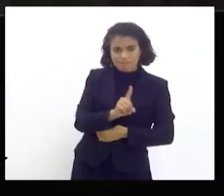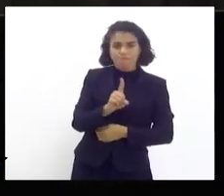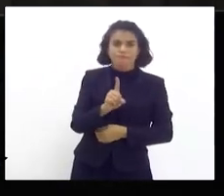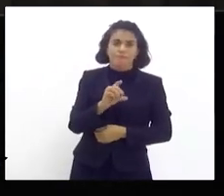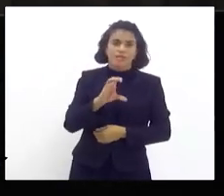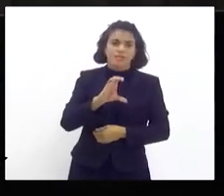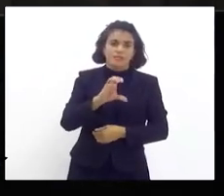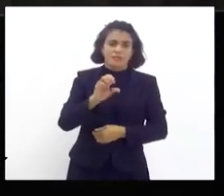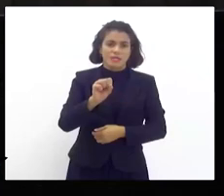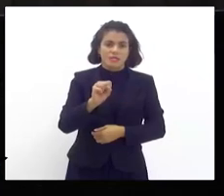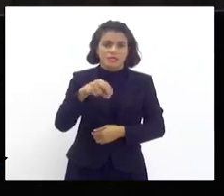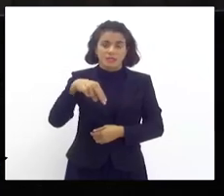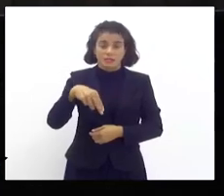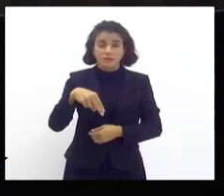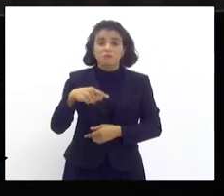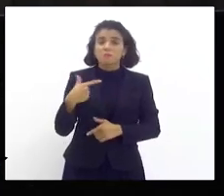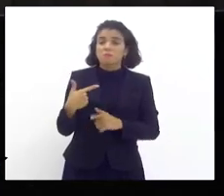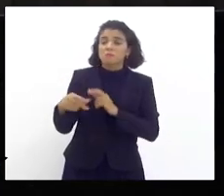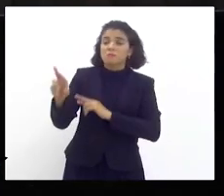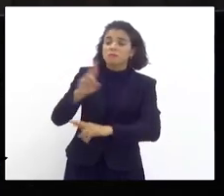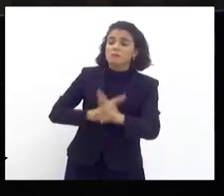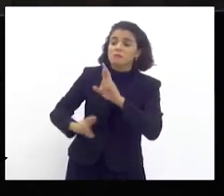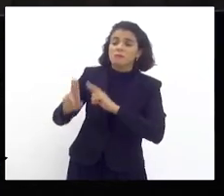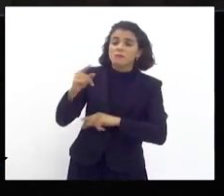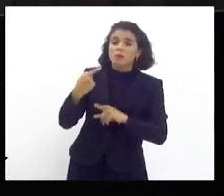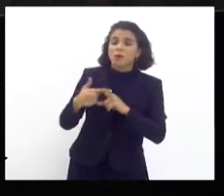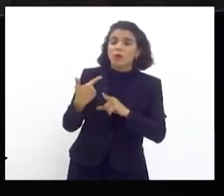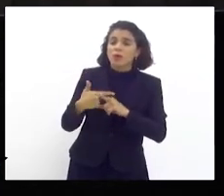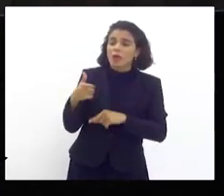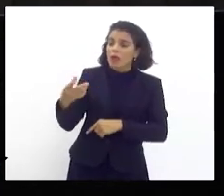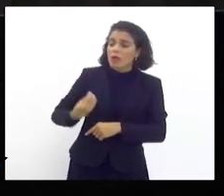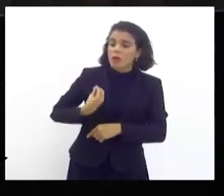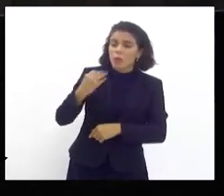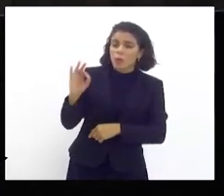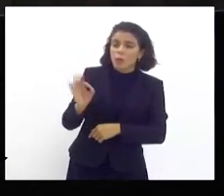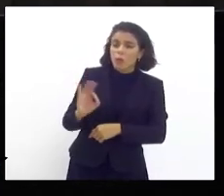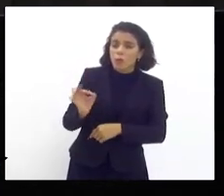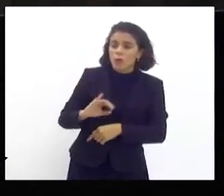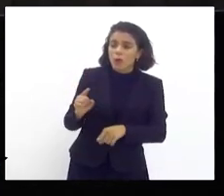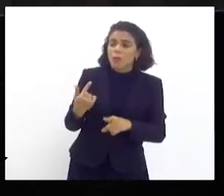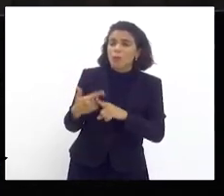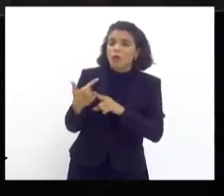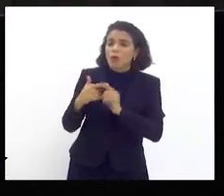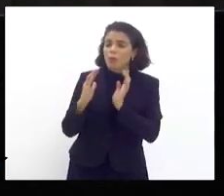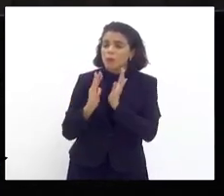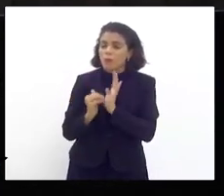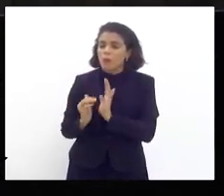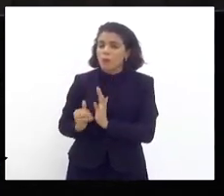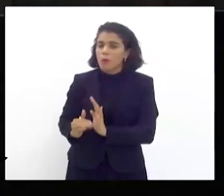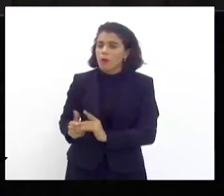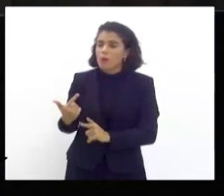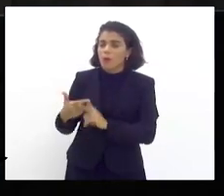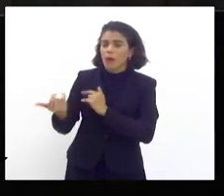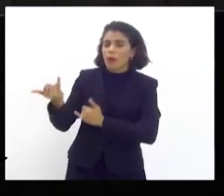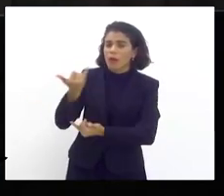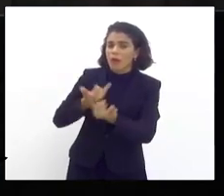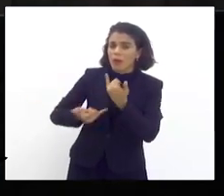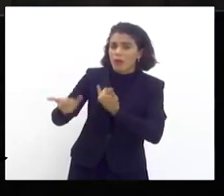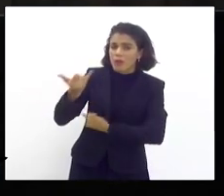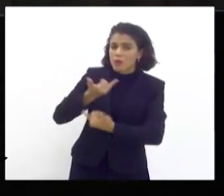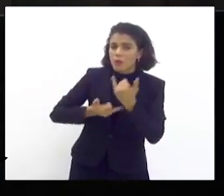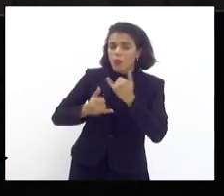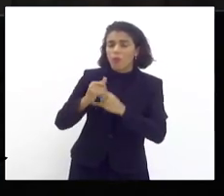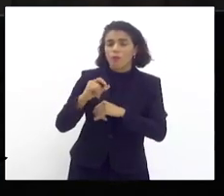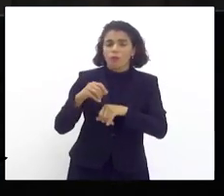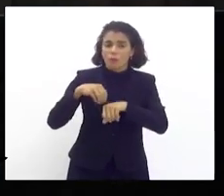responder o porquê ela não esteve presente, o porquê que ela se omitiu, o porquê que ela não comunicou ao